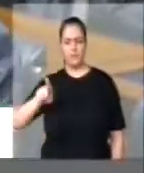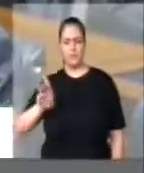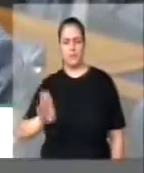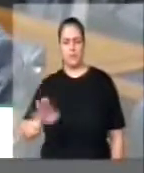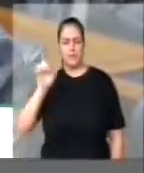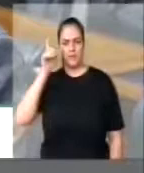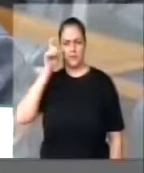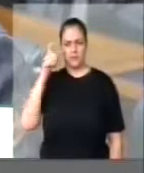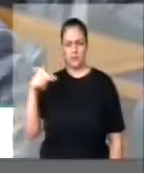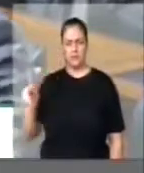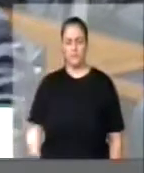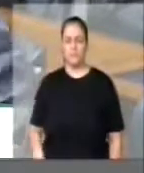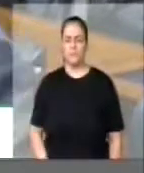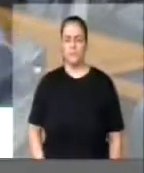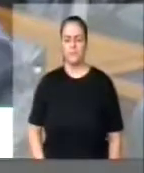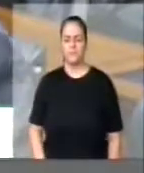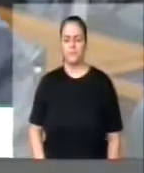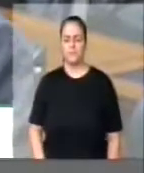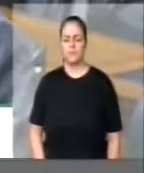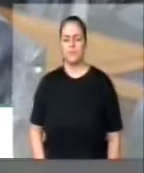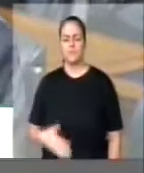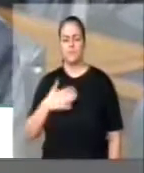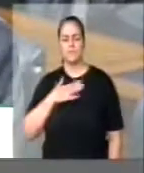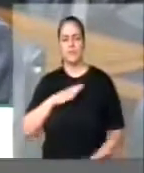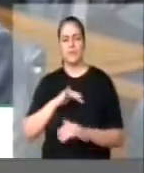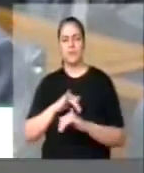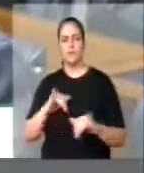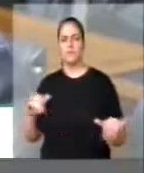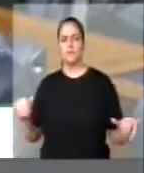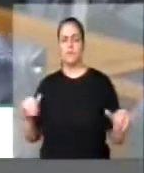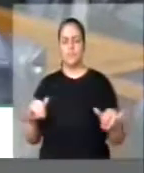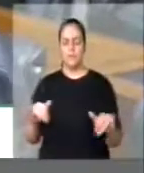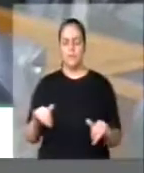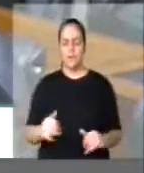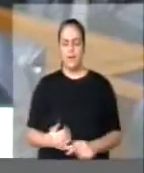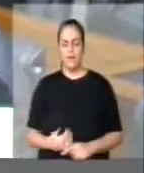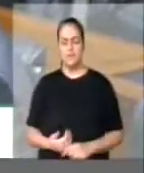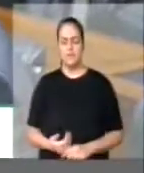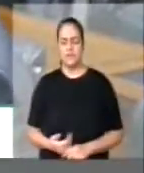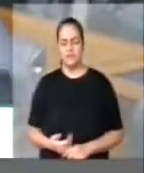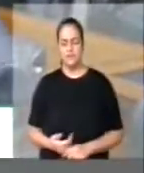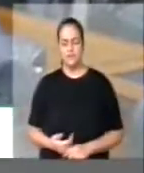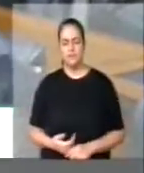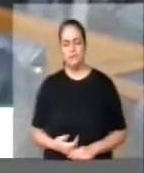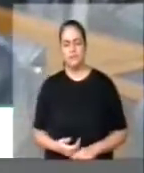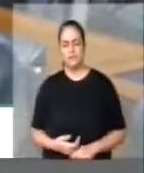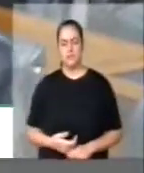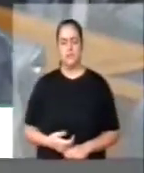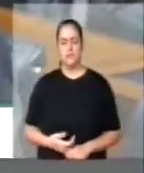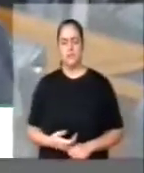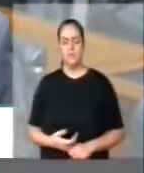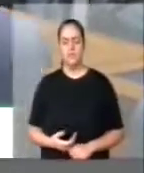Cunha nessa casa. E, portanto, gostaria de registrar esse protesto e fazer essa ressalva importante.